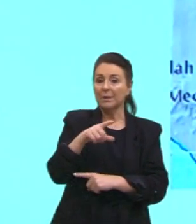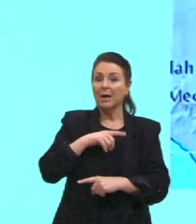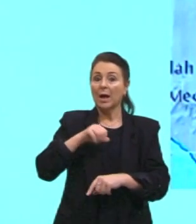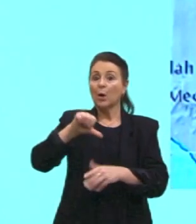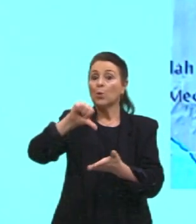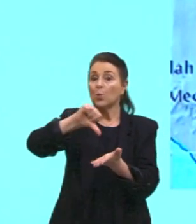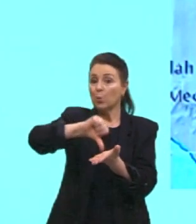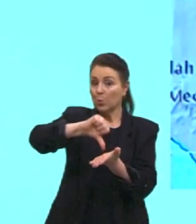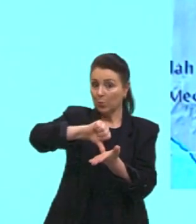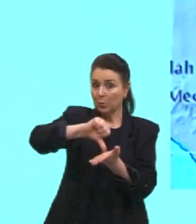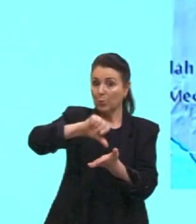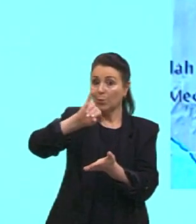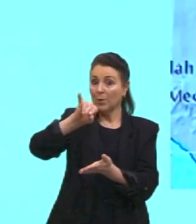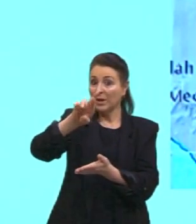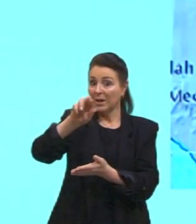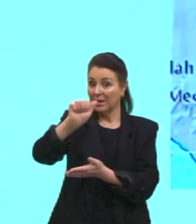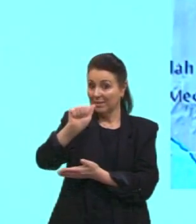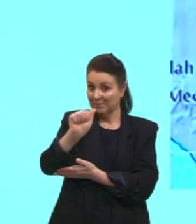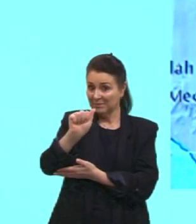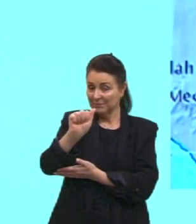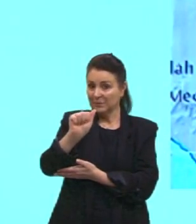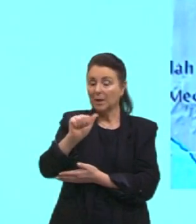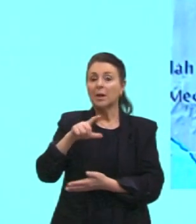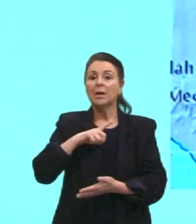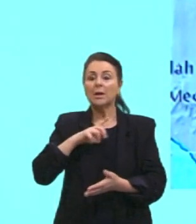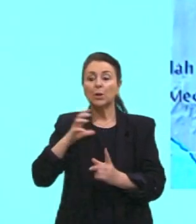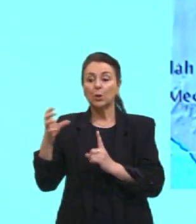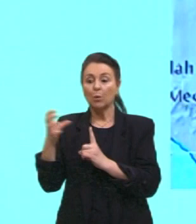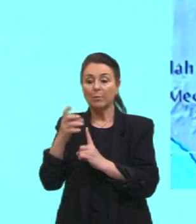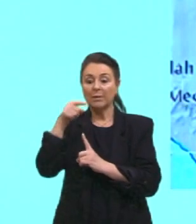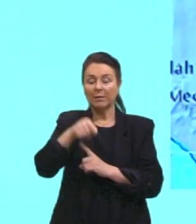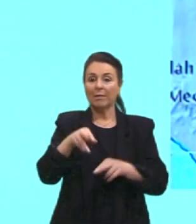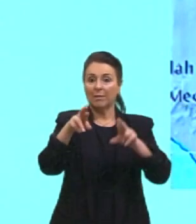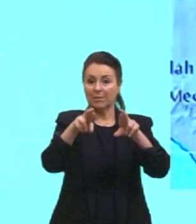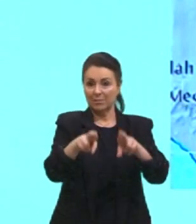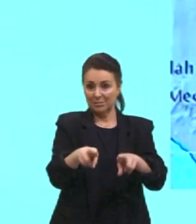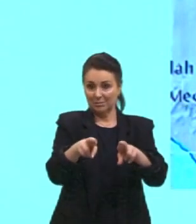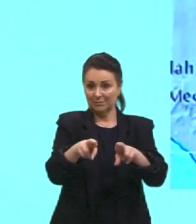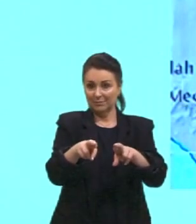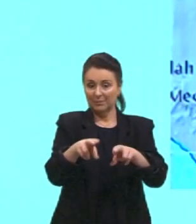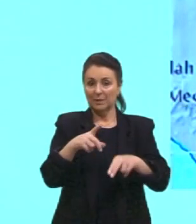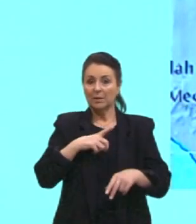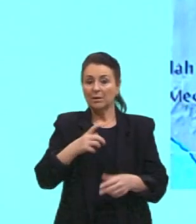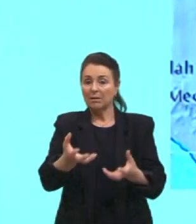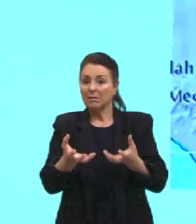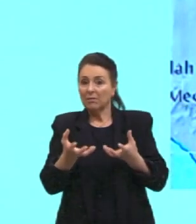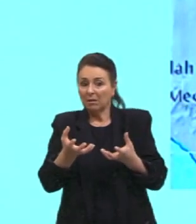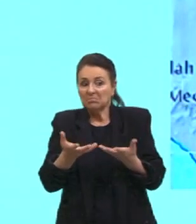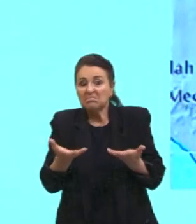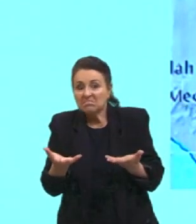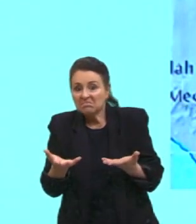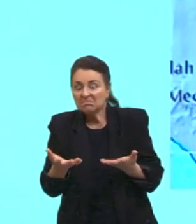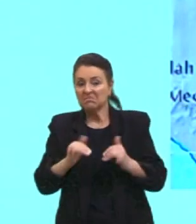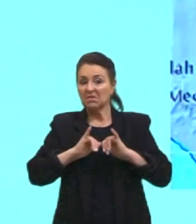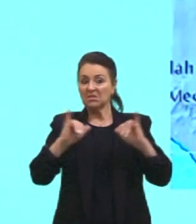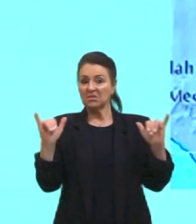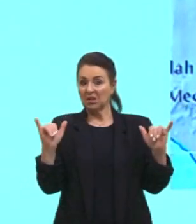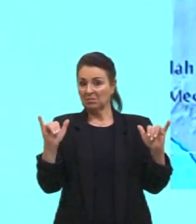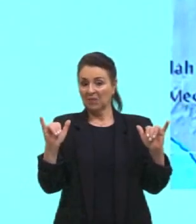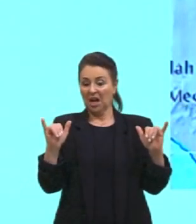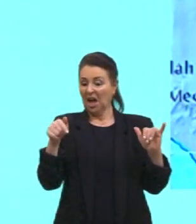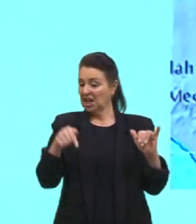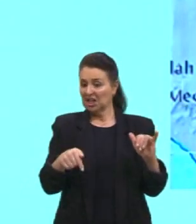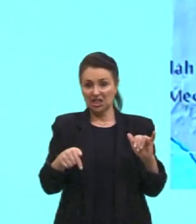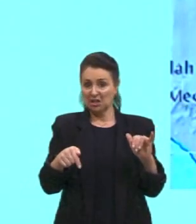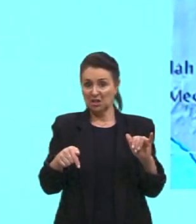Irã, né, que fica dominando essa região aqui, tá. Se ele quiser simplesmente dizer, olha, não vai passar mais nenhum